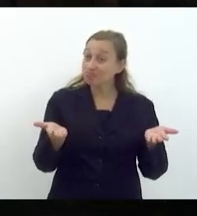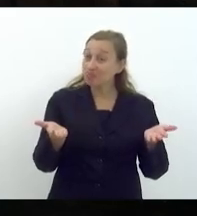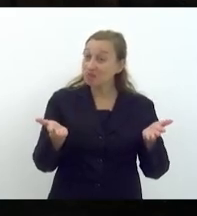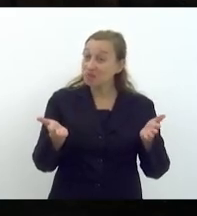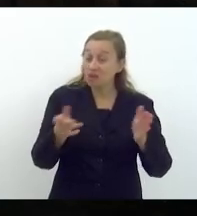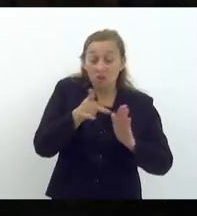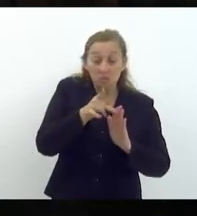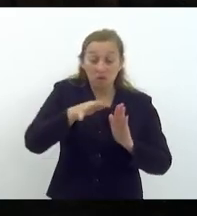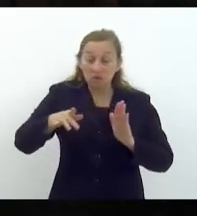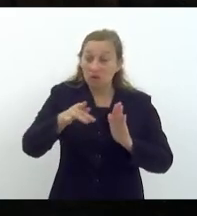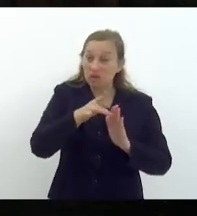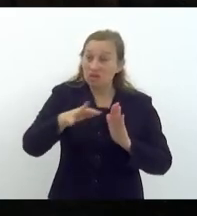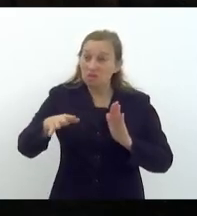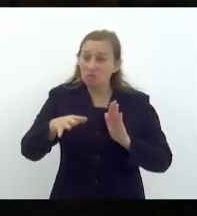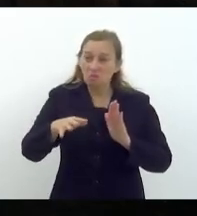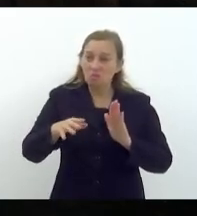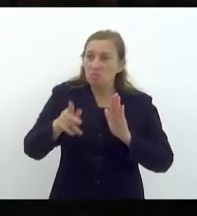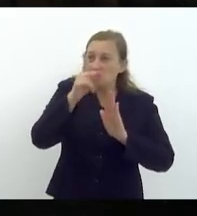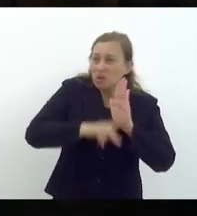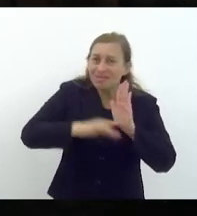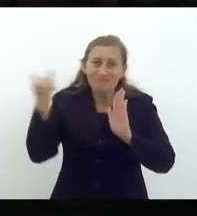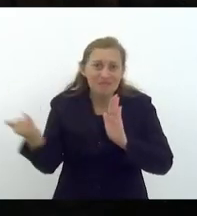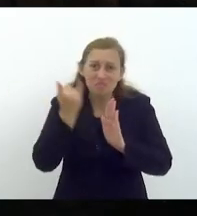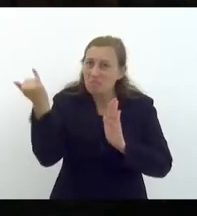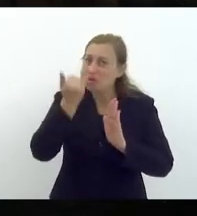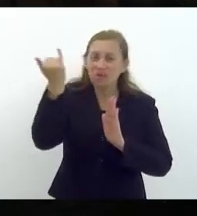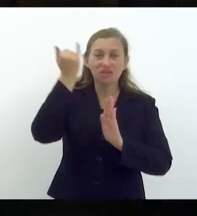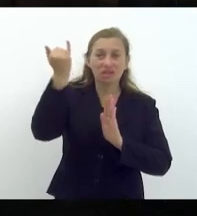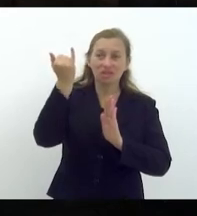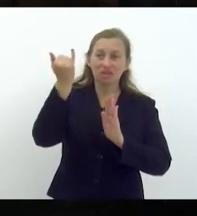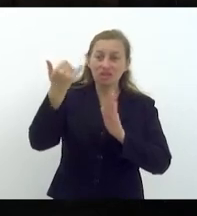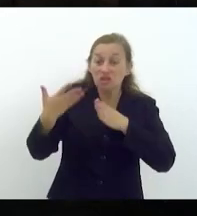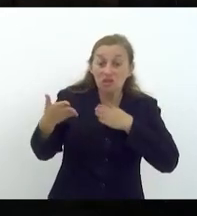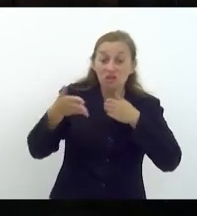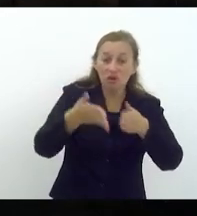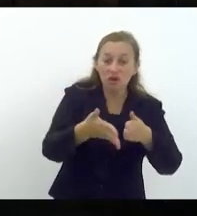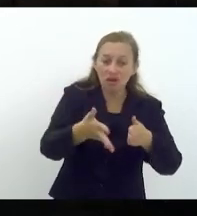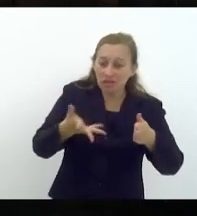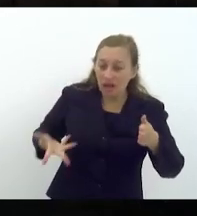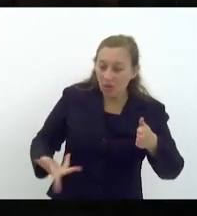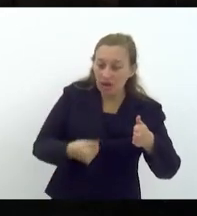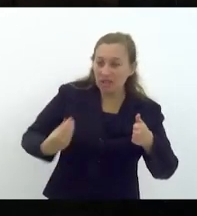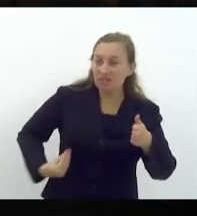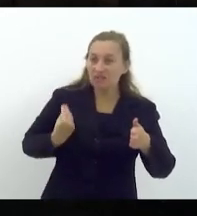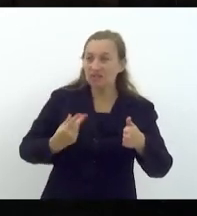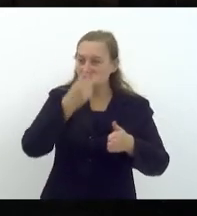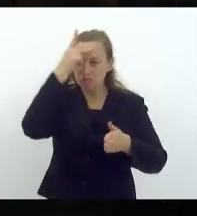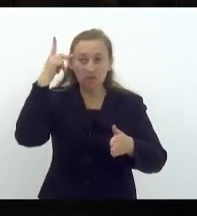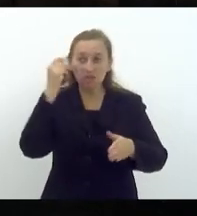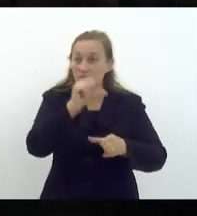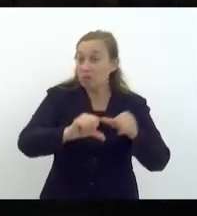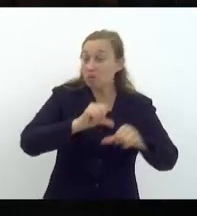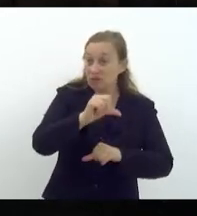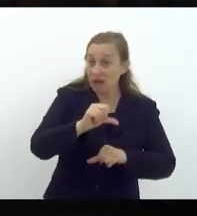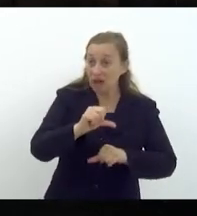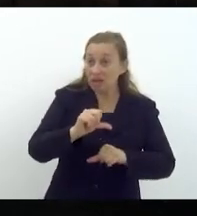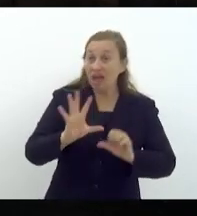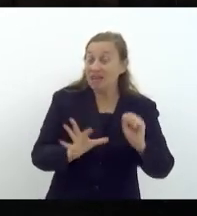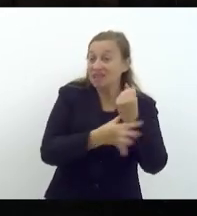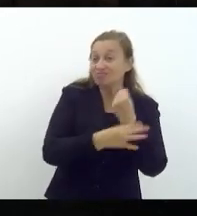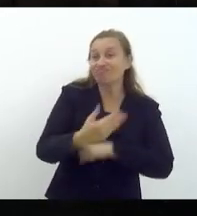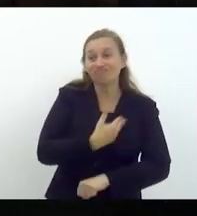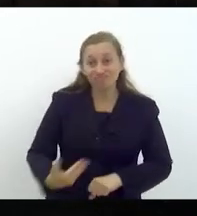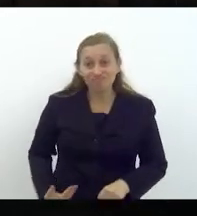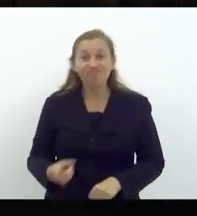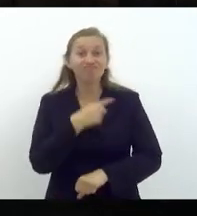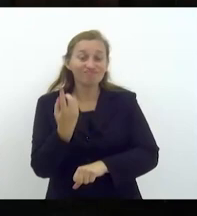protocolando projetos importantes que direcionam para mudar a qualidade de vida das pessoas, a segurança pública do